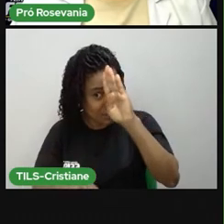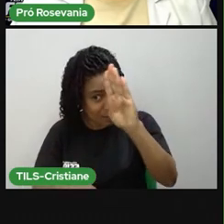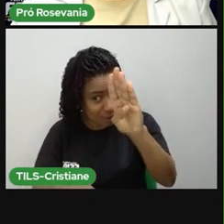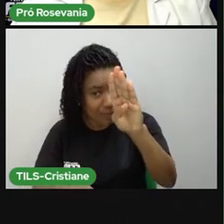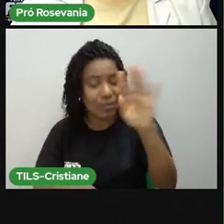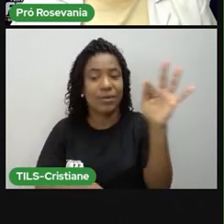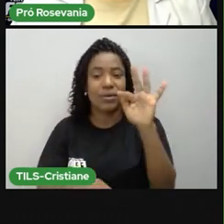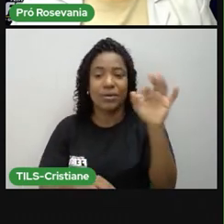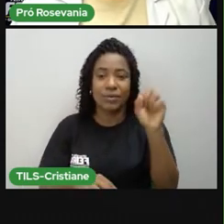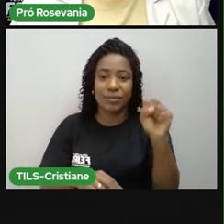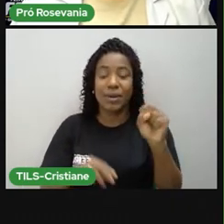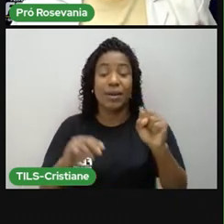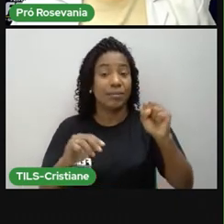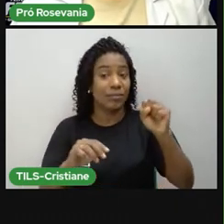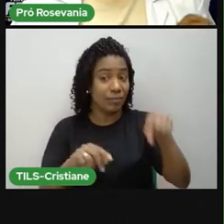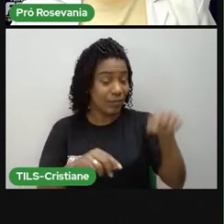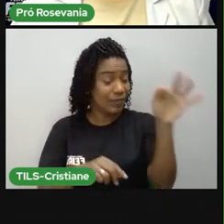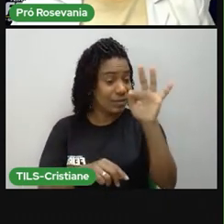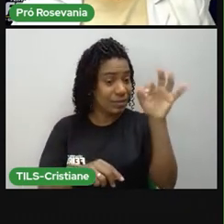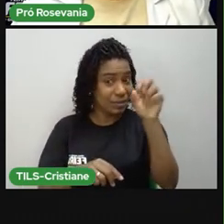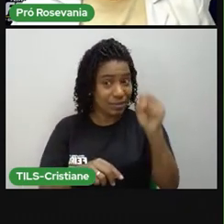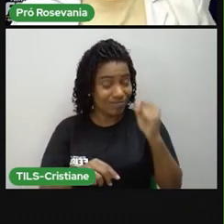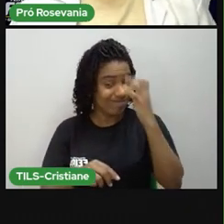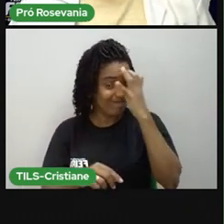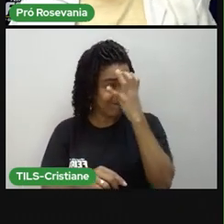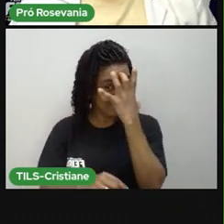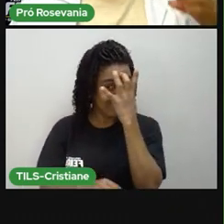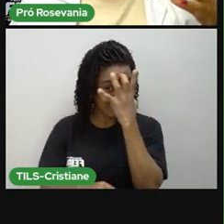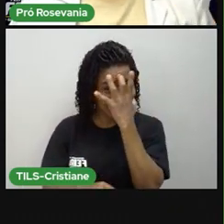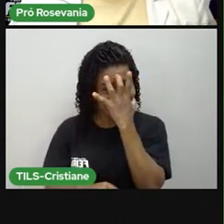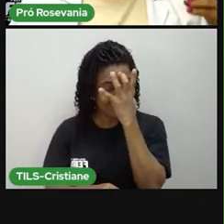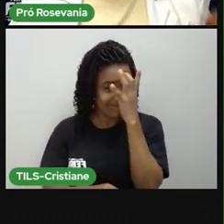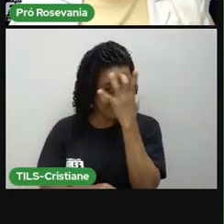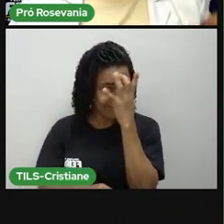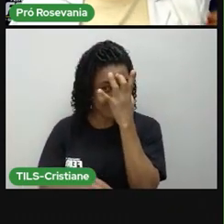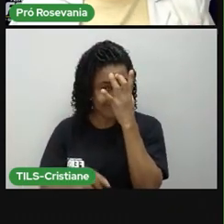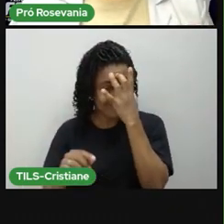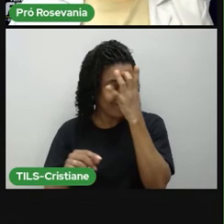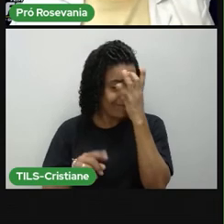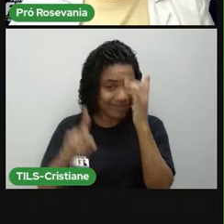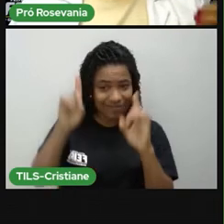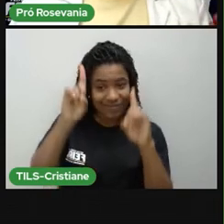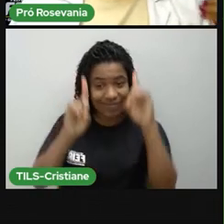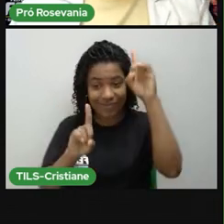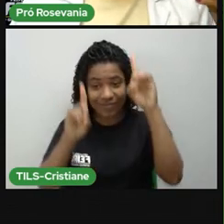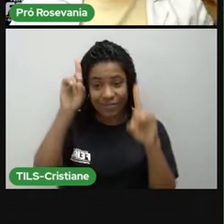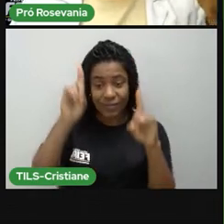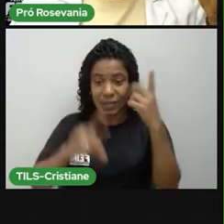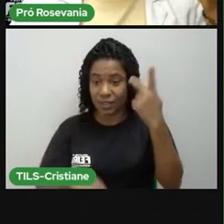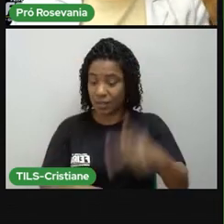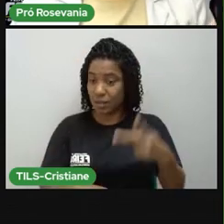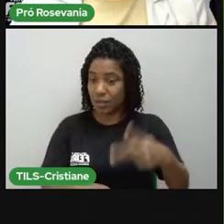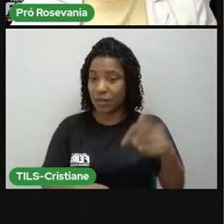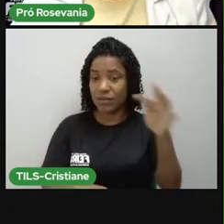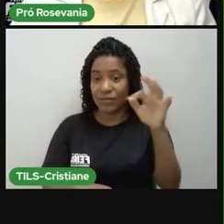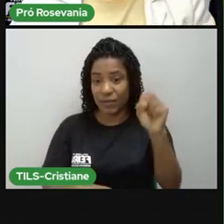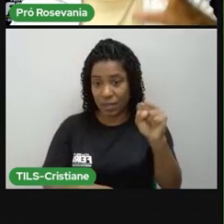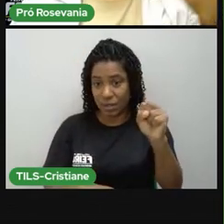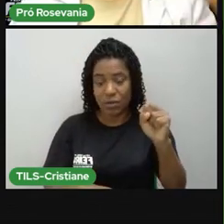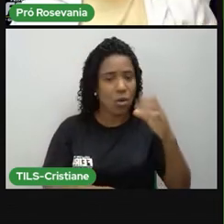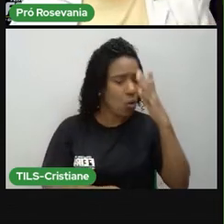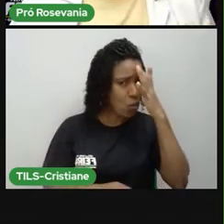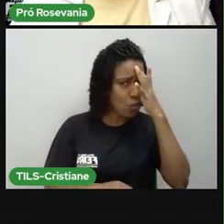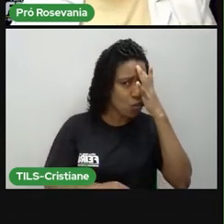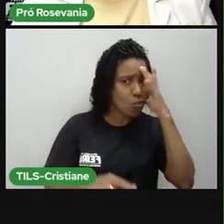aqui em Feira de Santana é o Micareta, pra falar a verdade, o Carnaval é a maior festa popular, né, a maior festa de